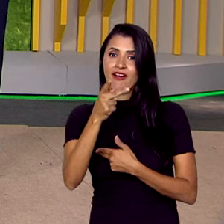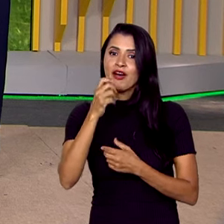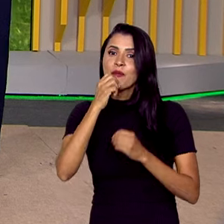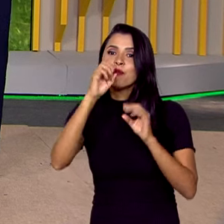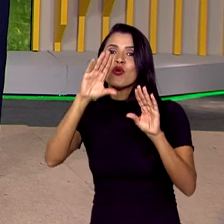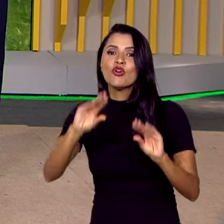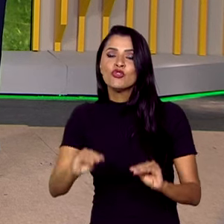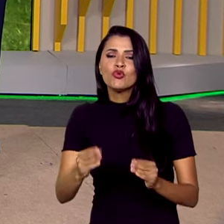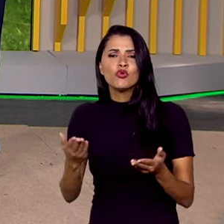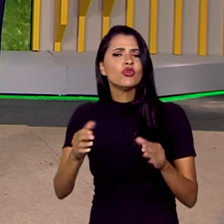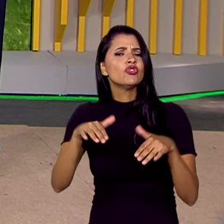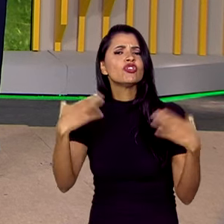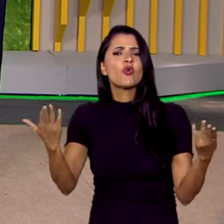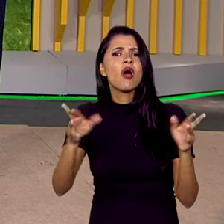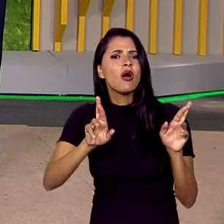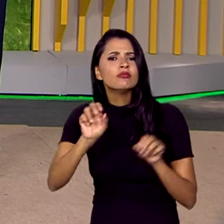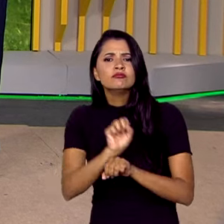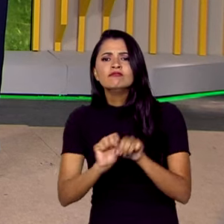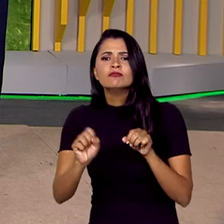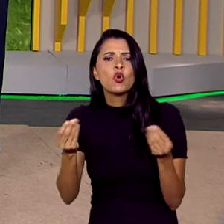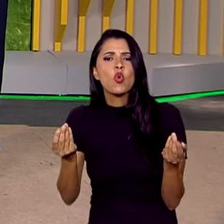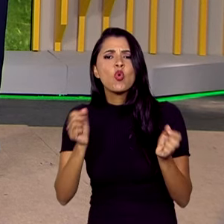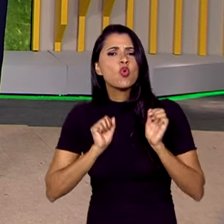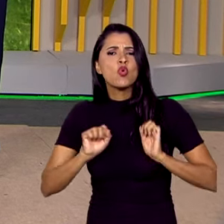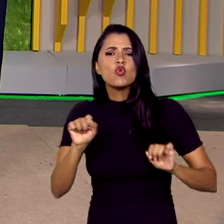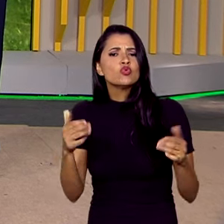Pablo. Qual a expectativa aí pra essa chegada?